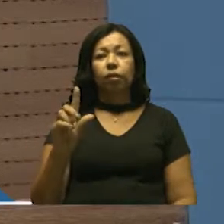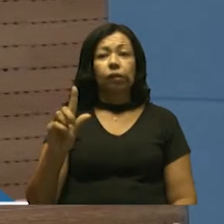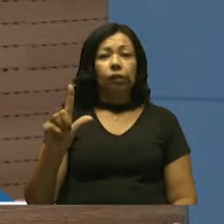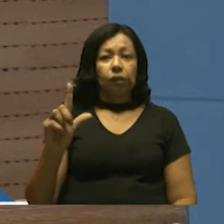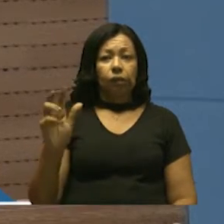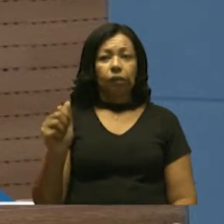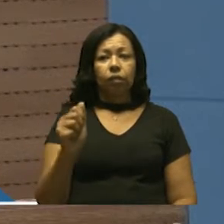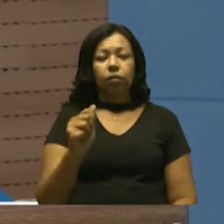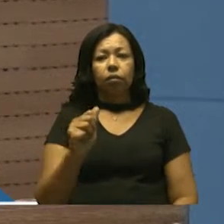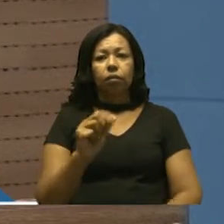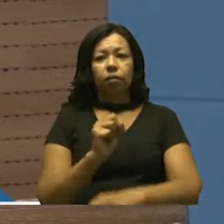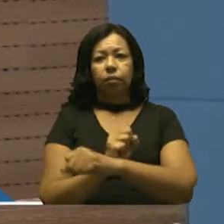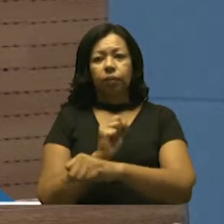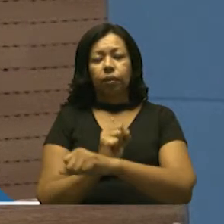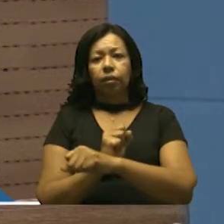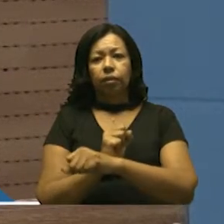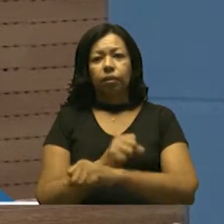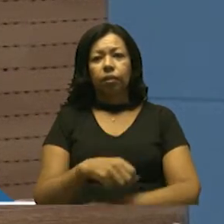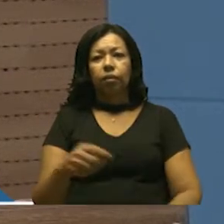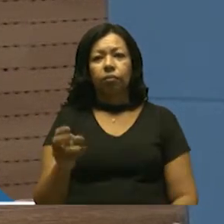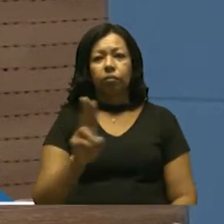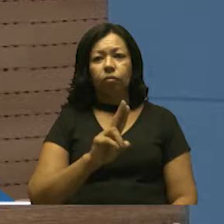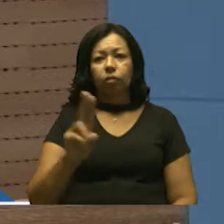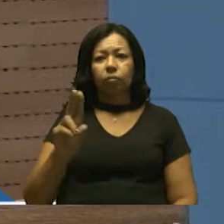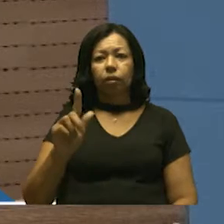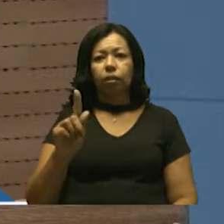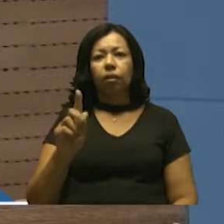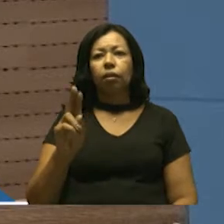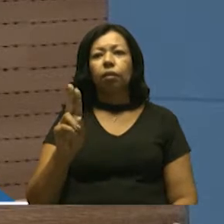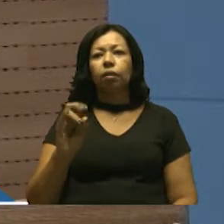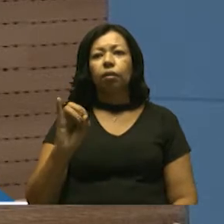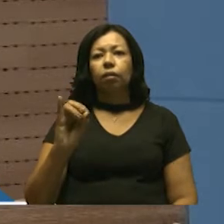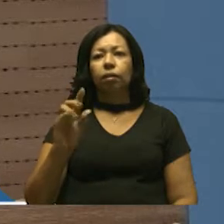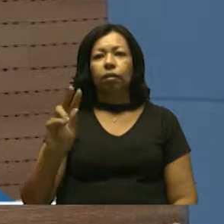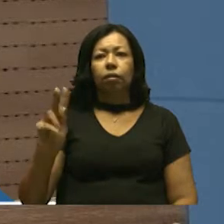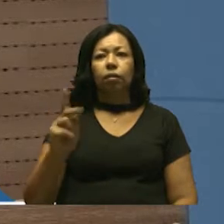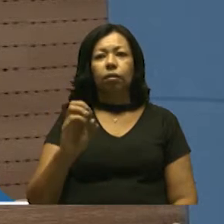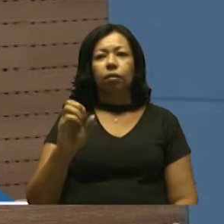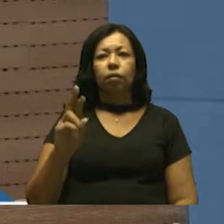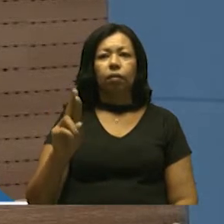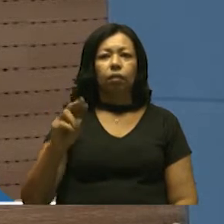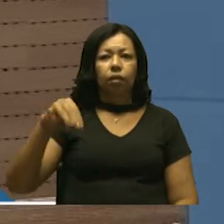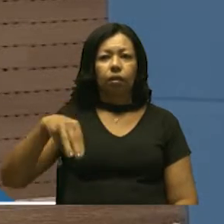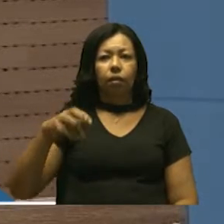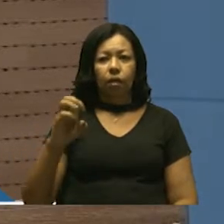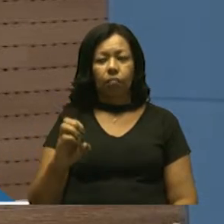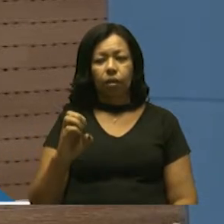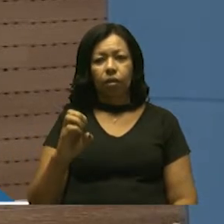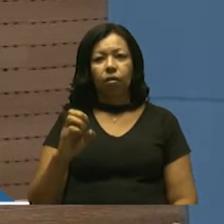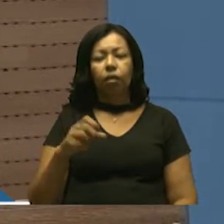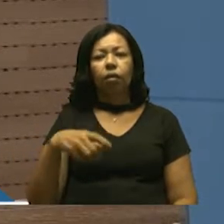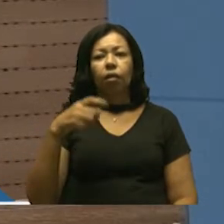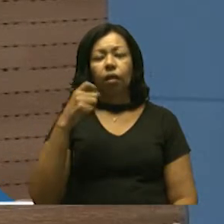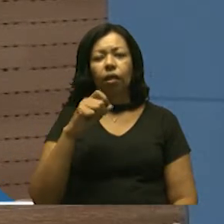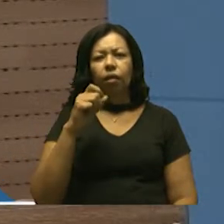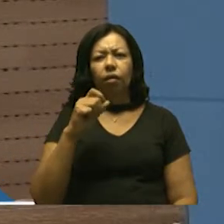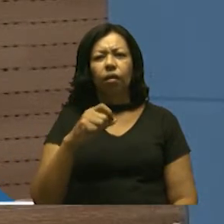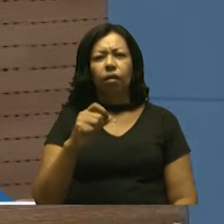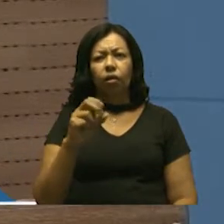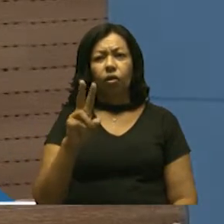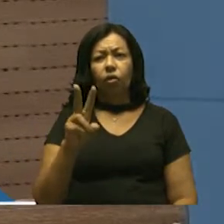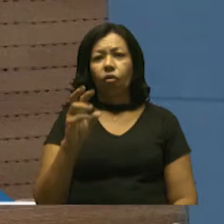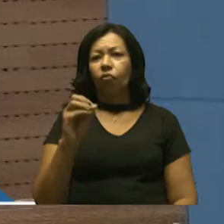Ele é vocalista do grupo de hip-hop, o Ideologia Letal. Um menino que